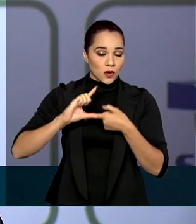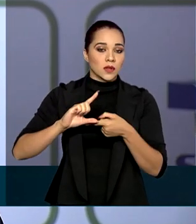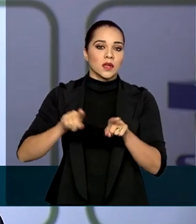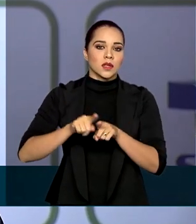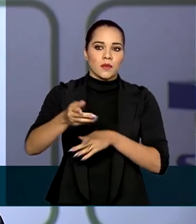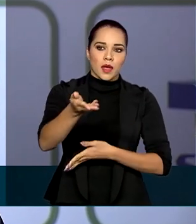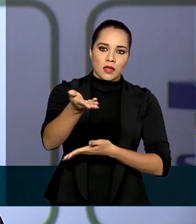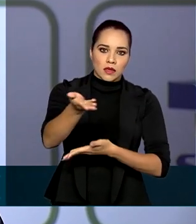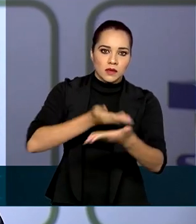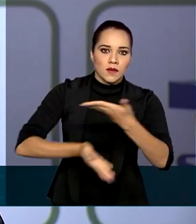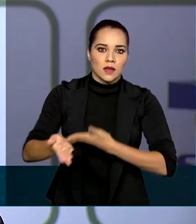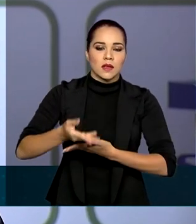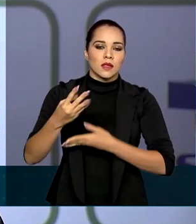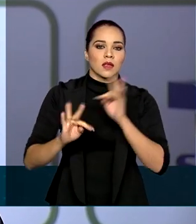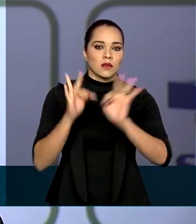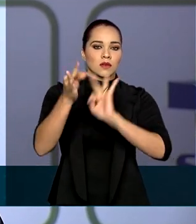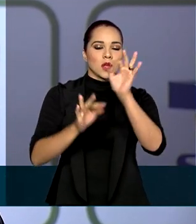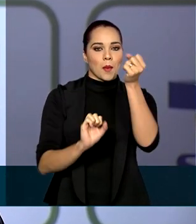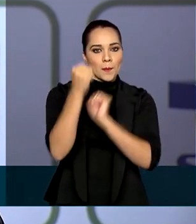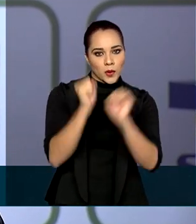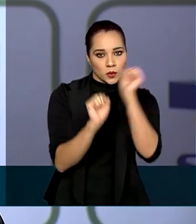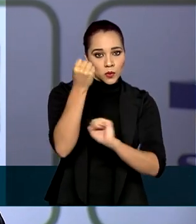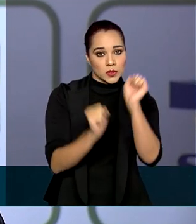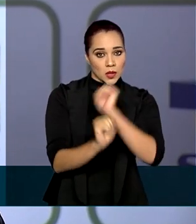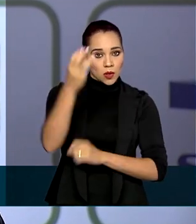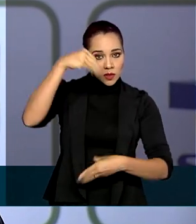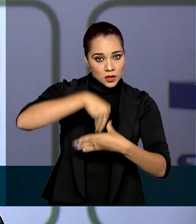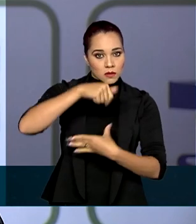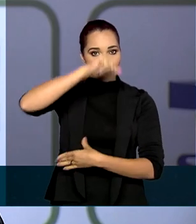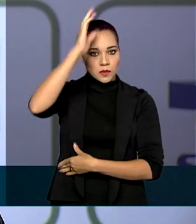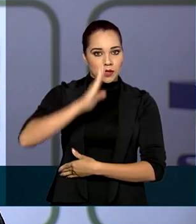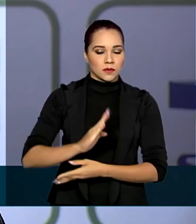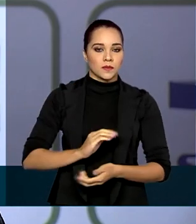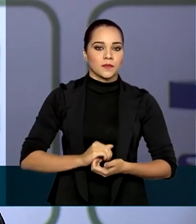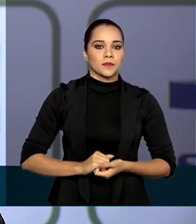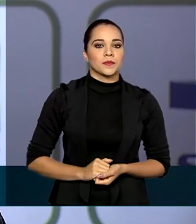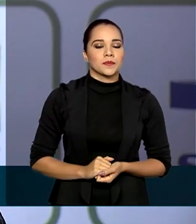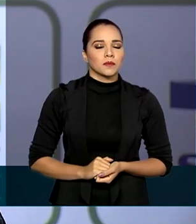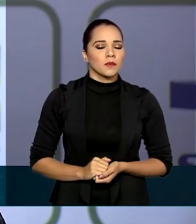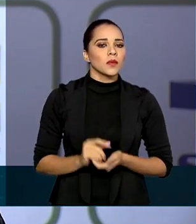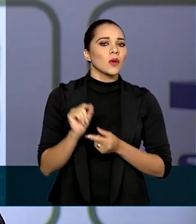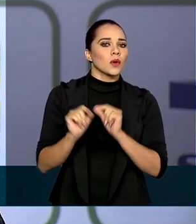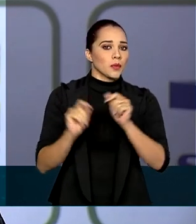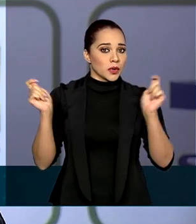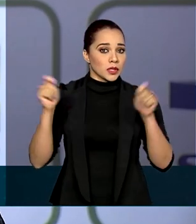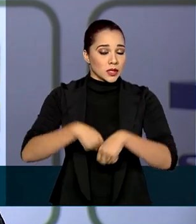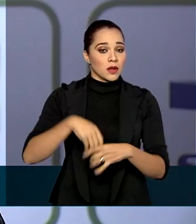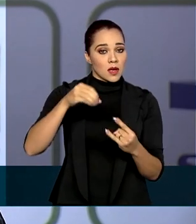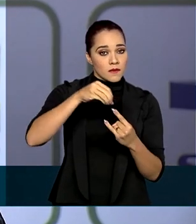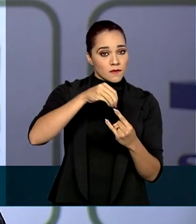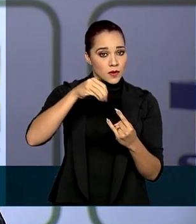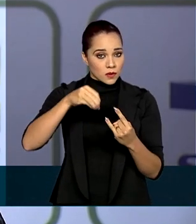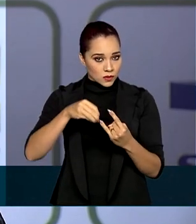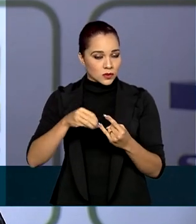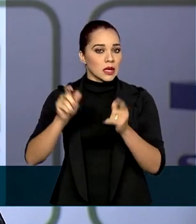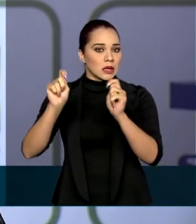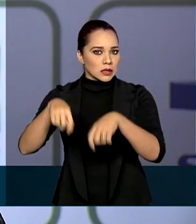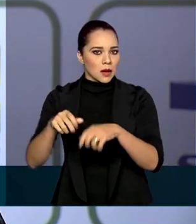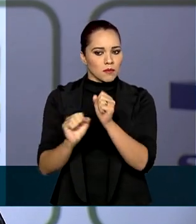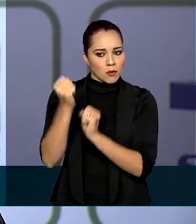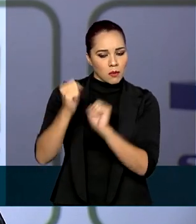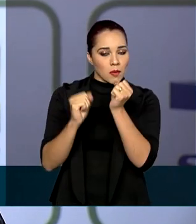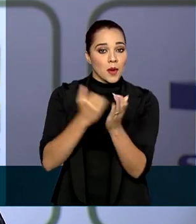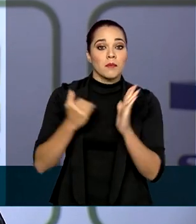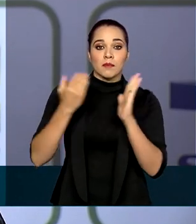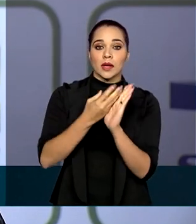transferência tecnológica para a produção própria de insumos. O que possibilitará que a Fiocruz produza mais